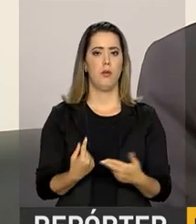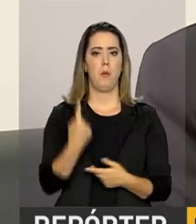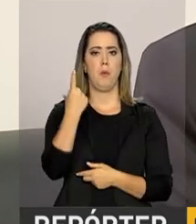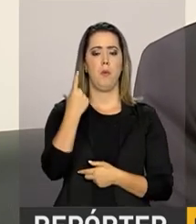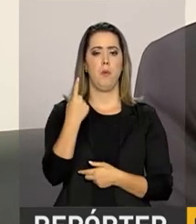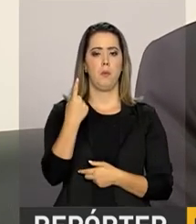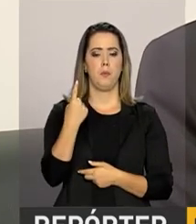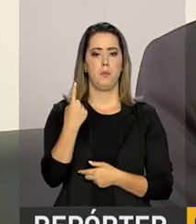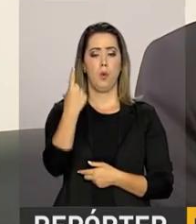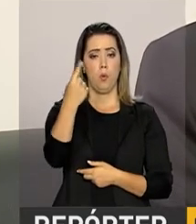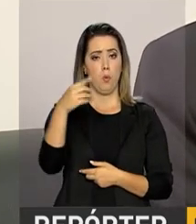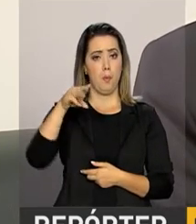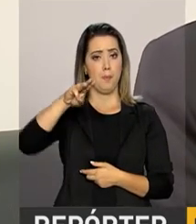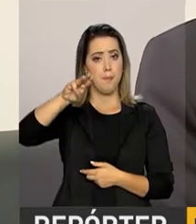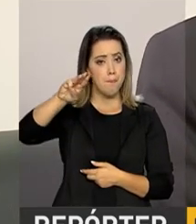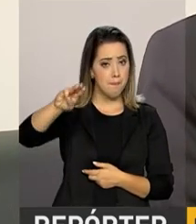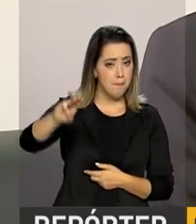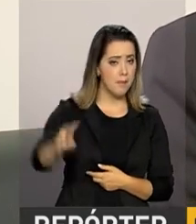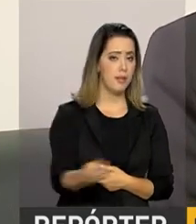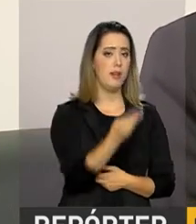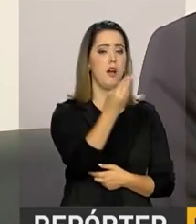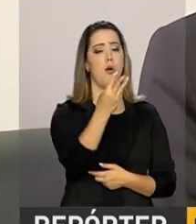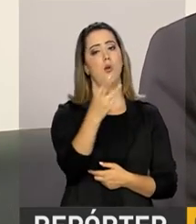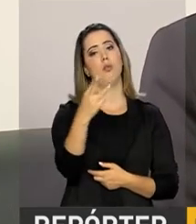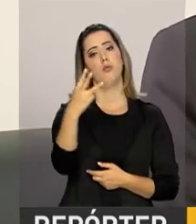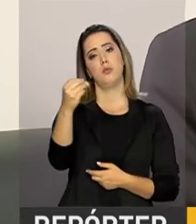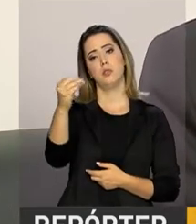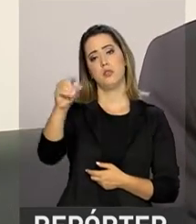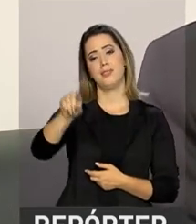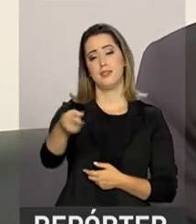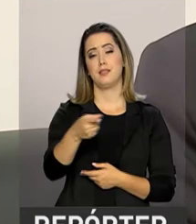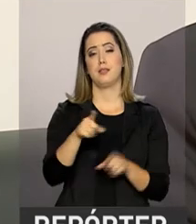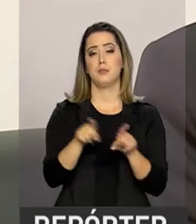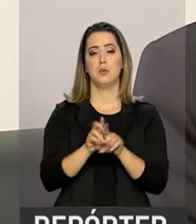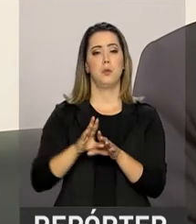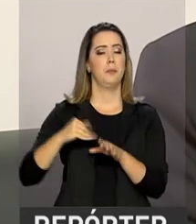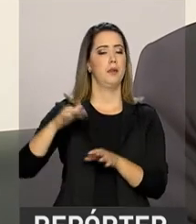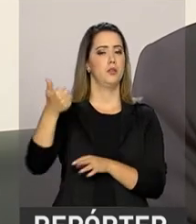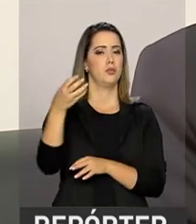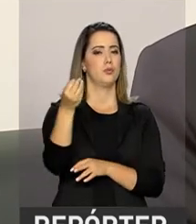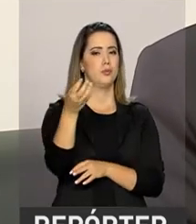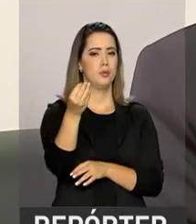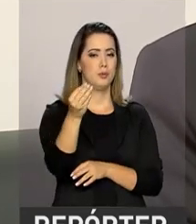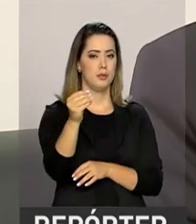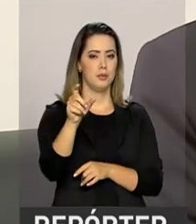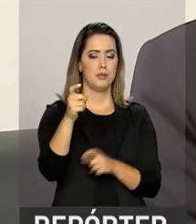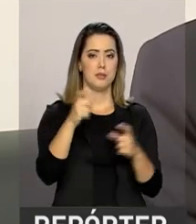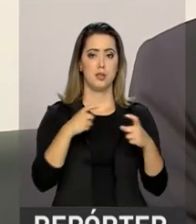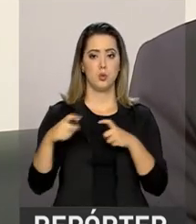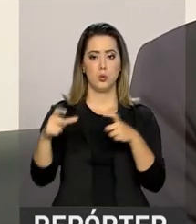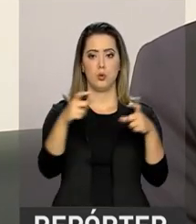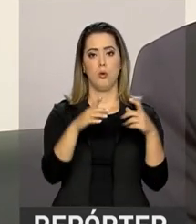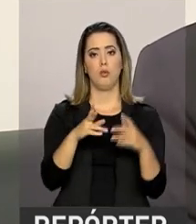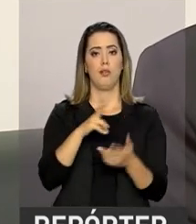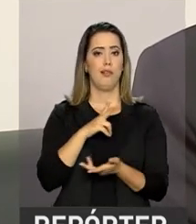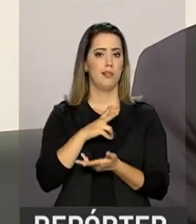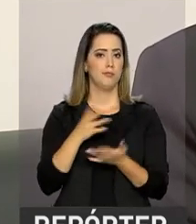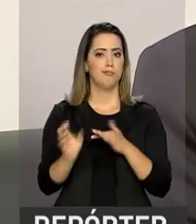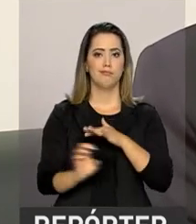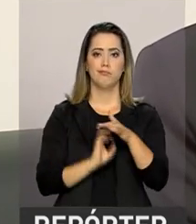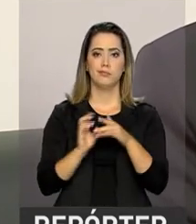milhão e 300 mil estudantes, são mais de 1.600 instituições de ensino envolvidas. E qualquer